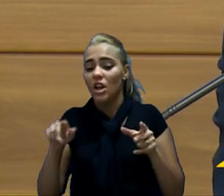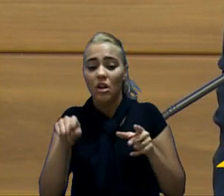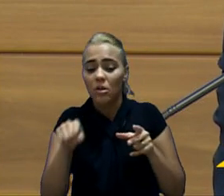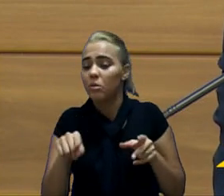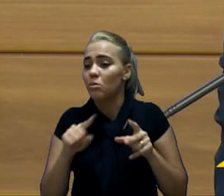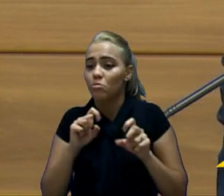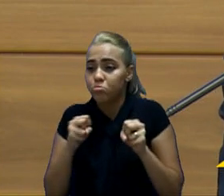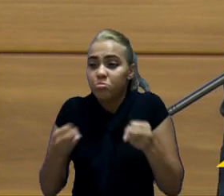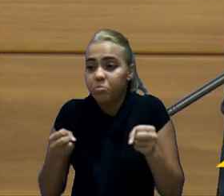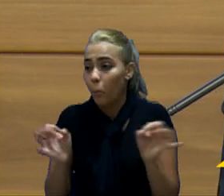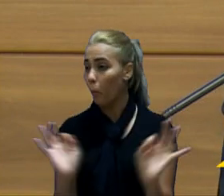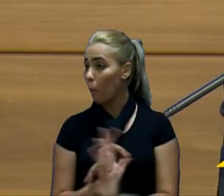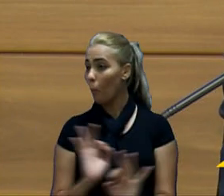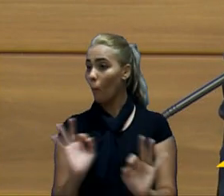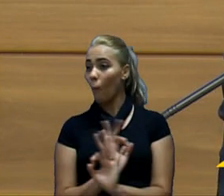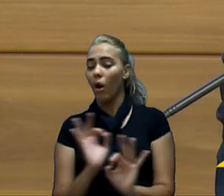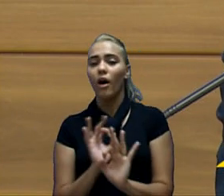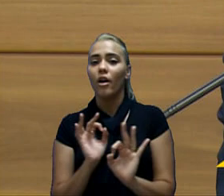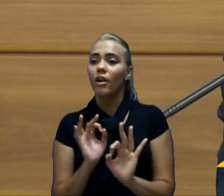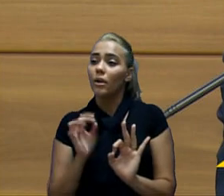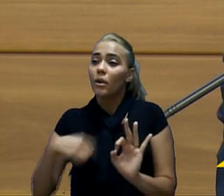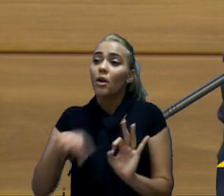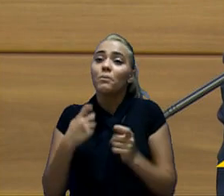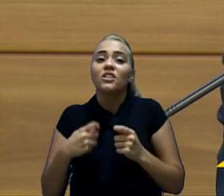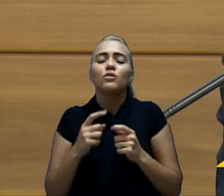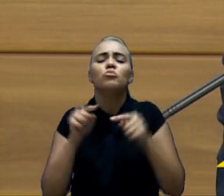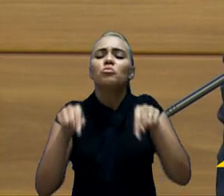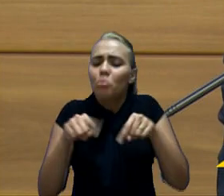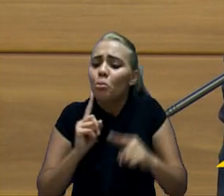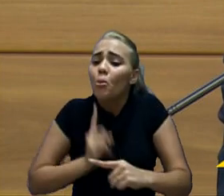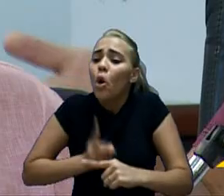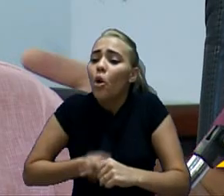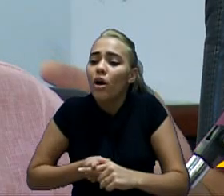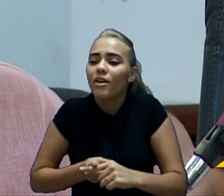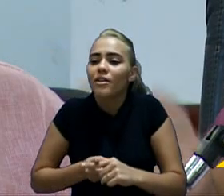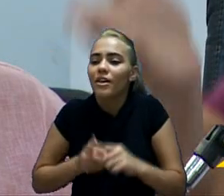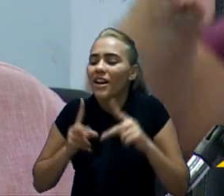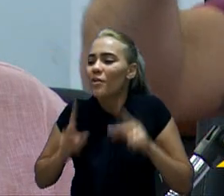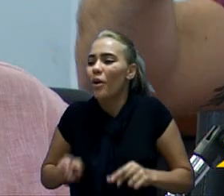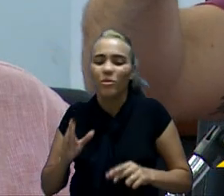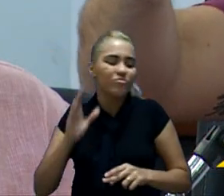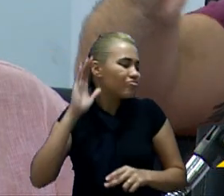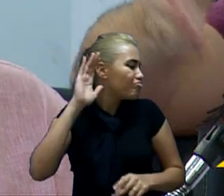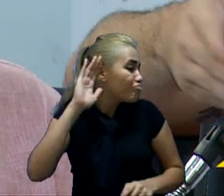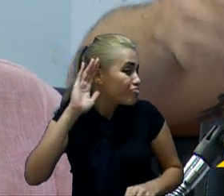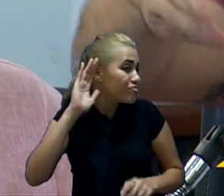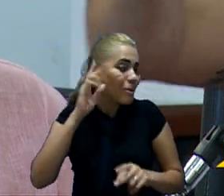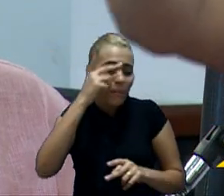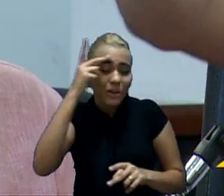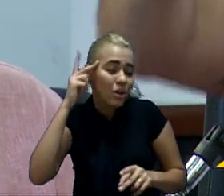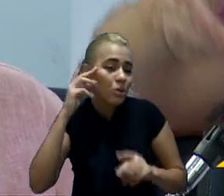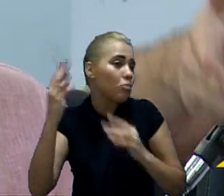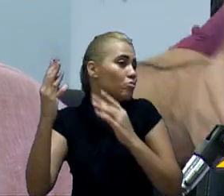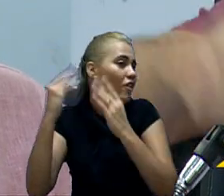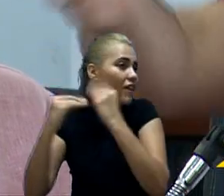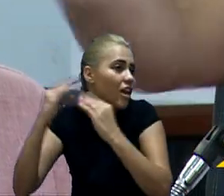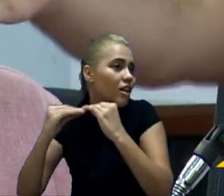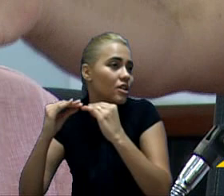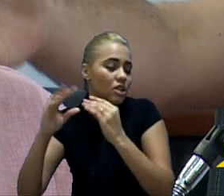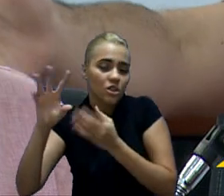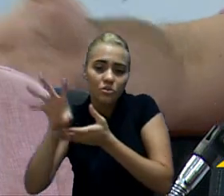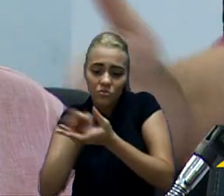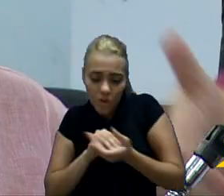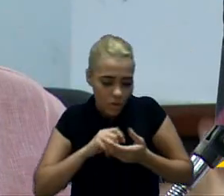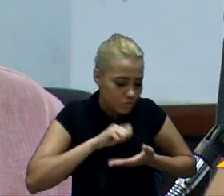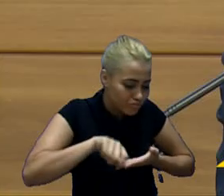emenda, então, quer dizer, a gente precisa saber o porquê. Quem deixa de ser ouvido é o povo, porque o vereador e a vereadora aqui é o que mais está próximo do o que dá cara,